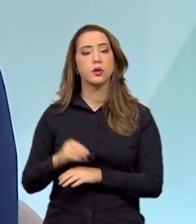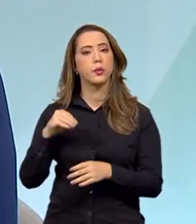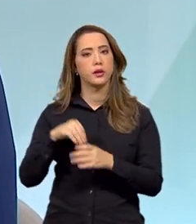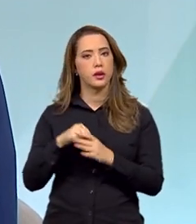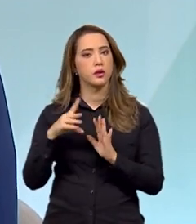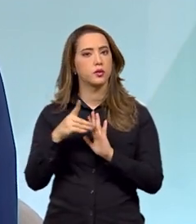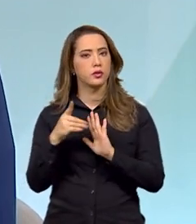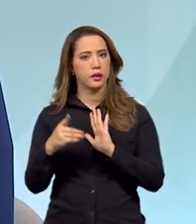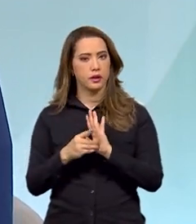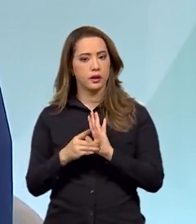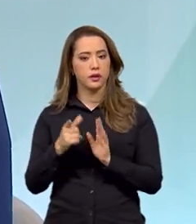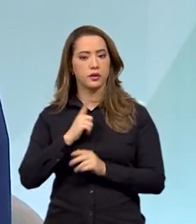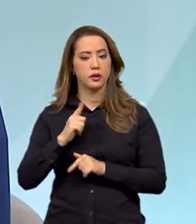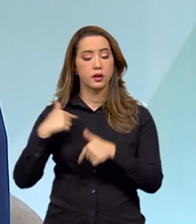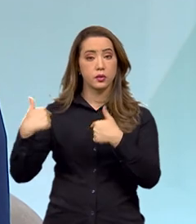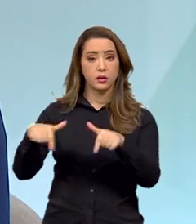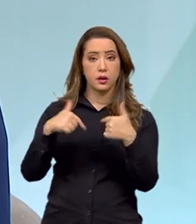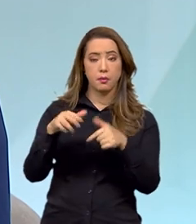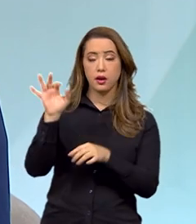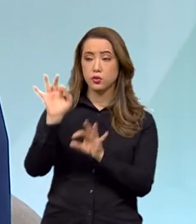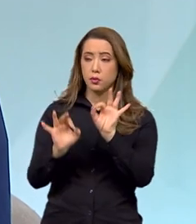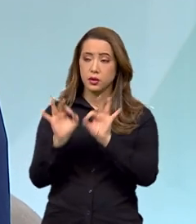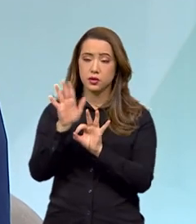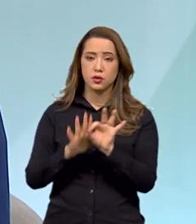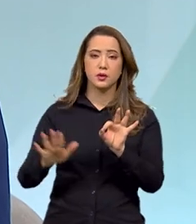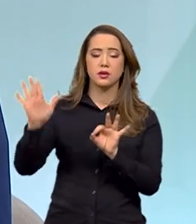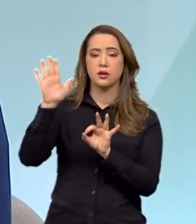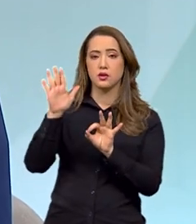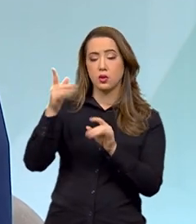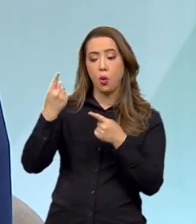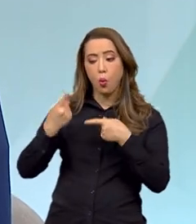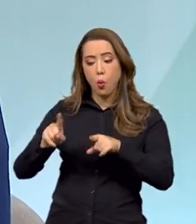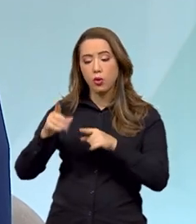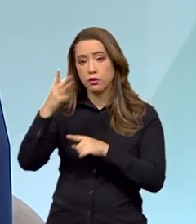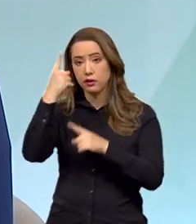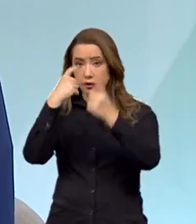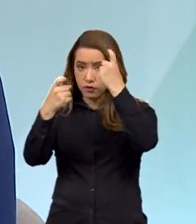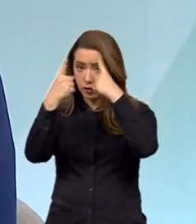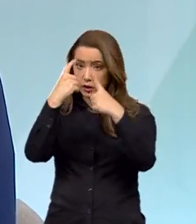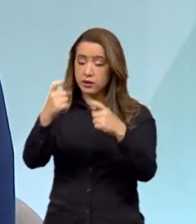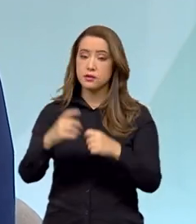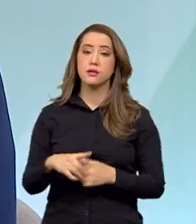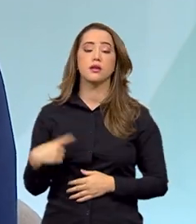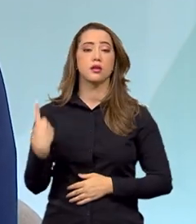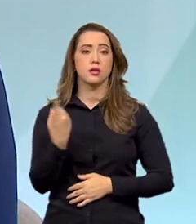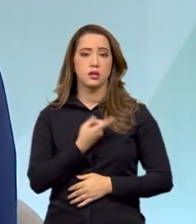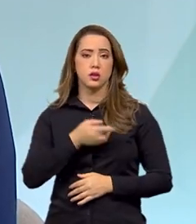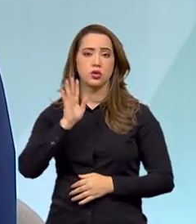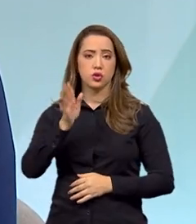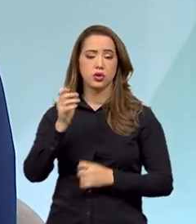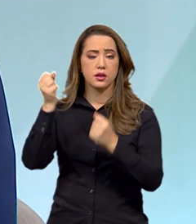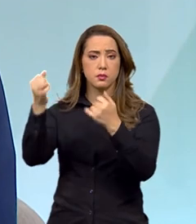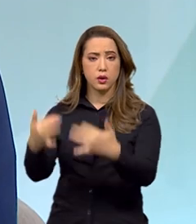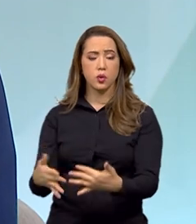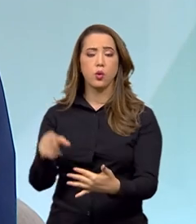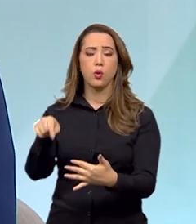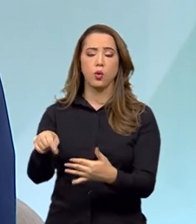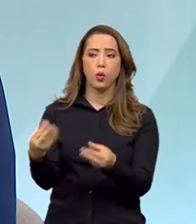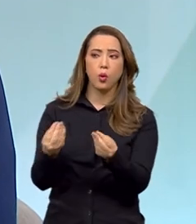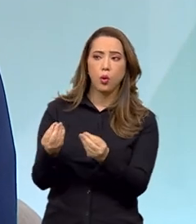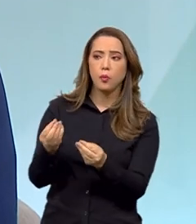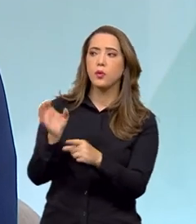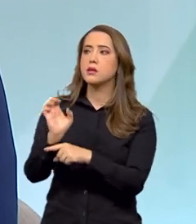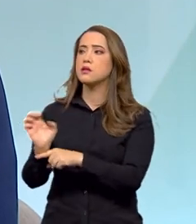decreto estão as ações do Plano Nacional de Enfrentamento da Violência, que nós já falamos sobre isso, que vai orientar estados e